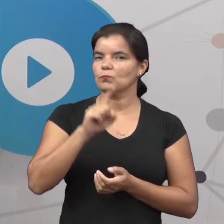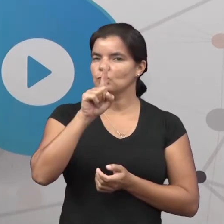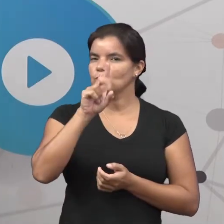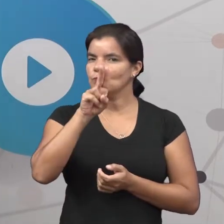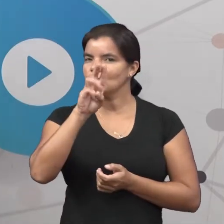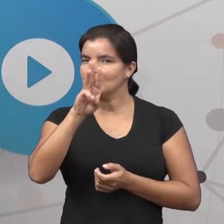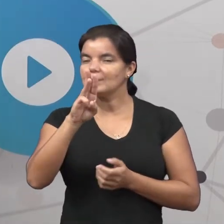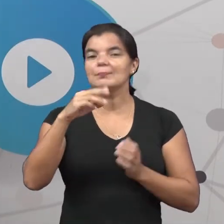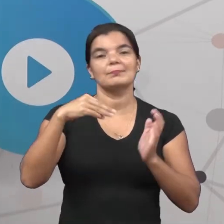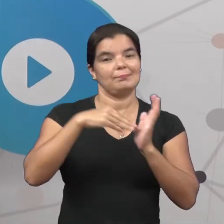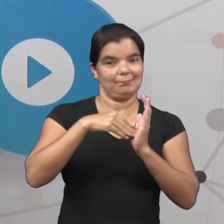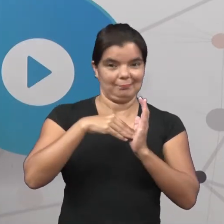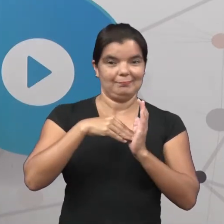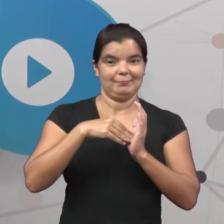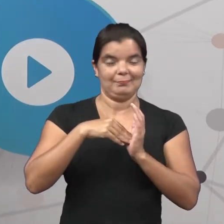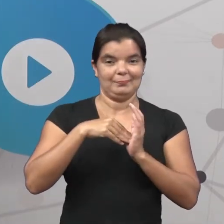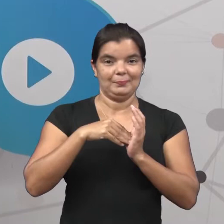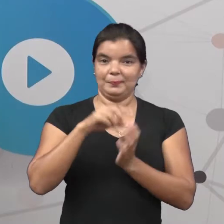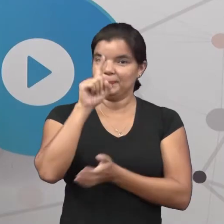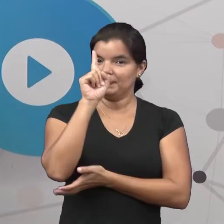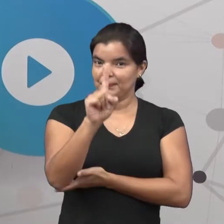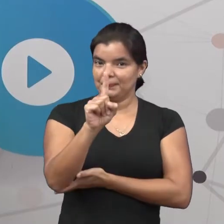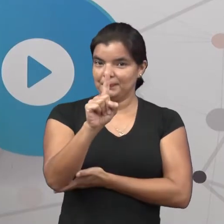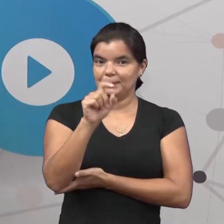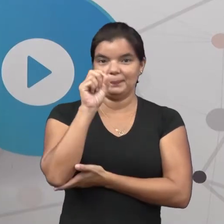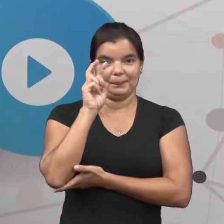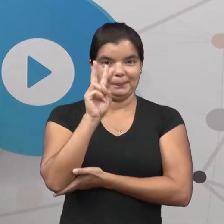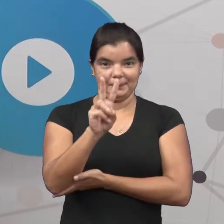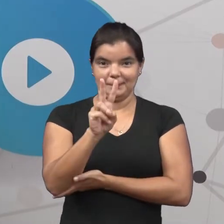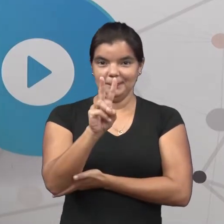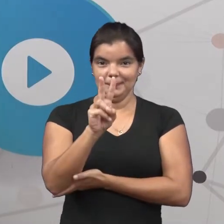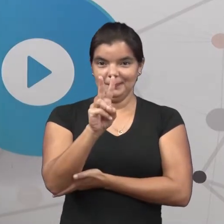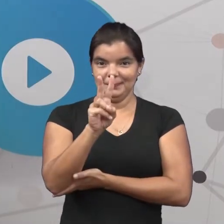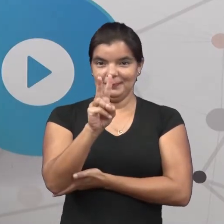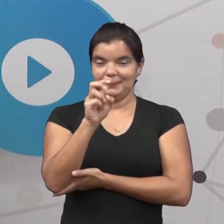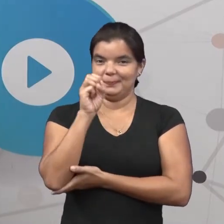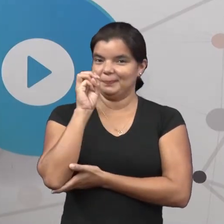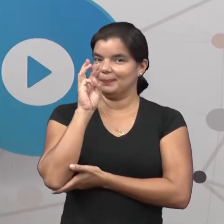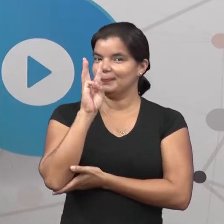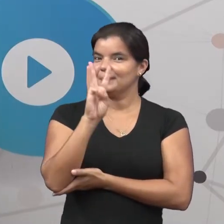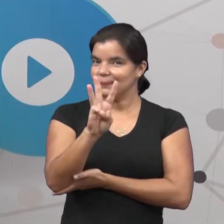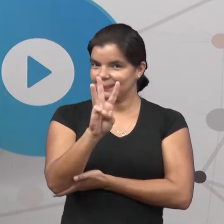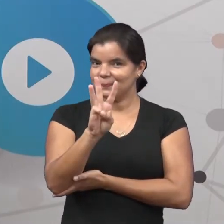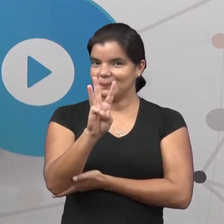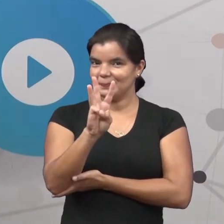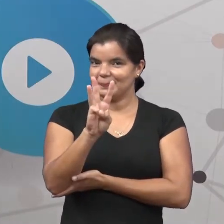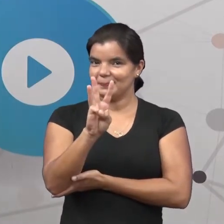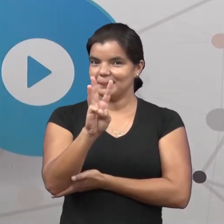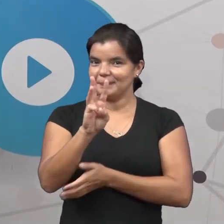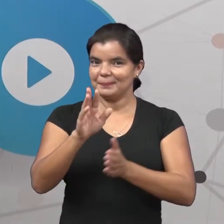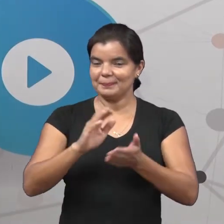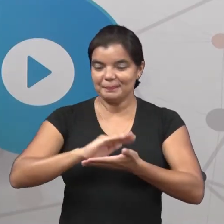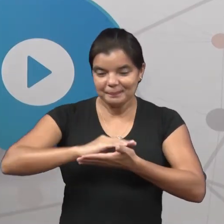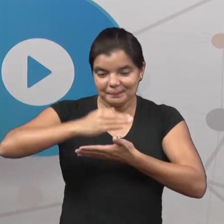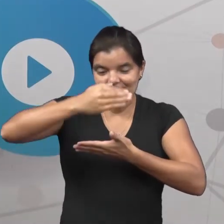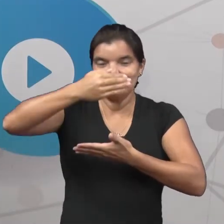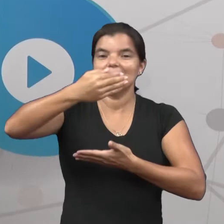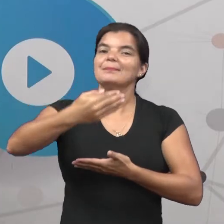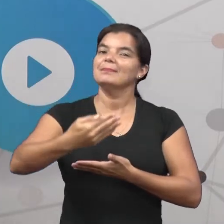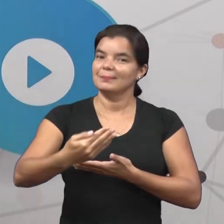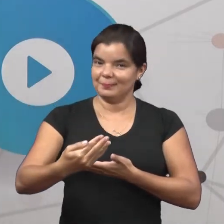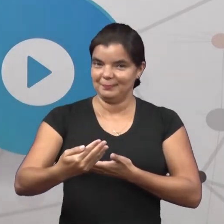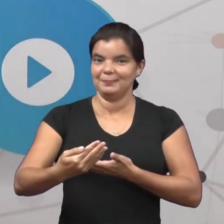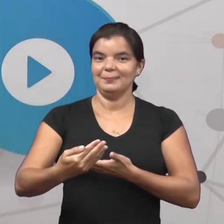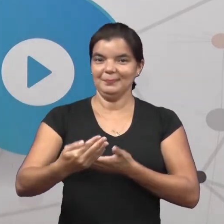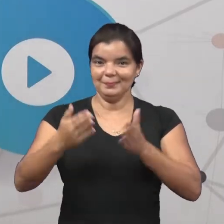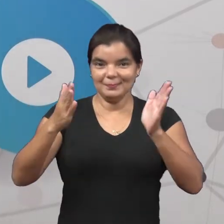até três. Um, dois, três. Abrindo